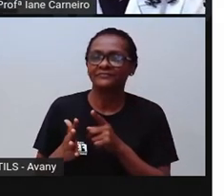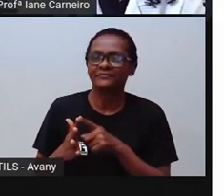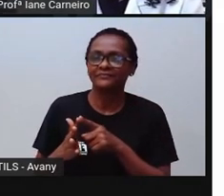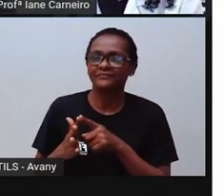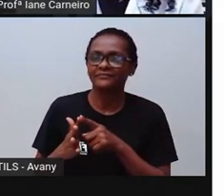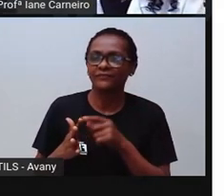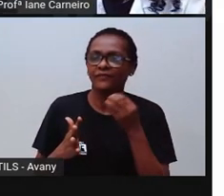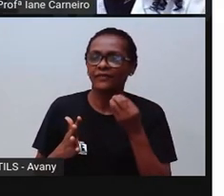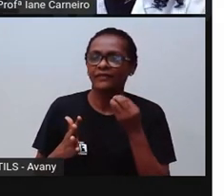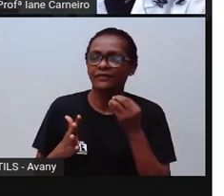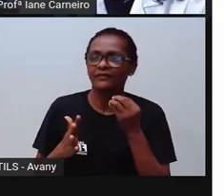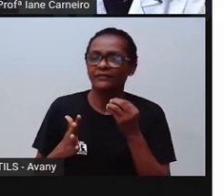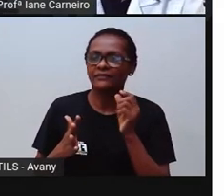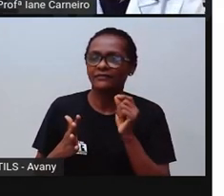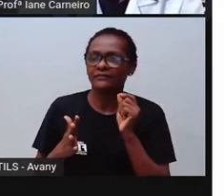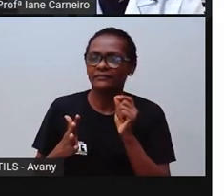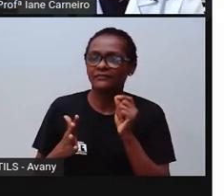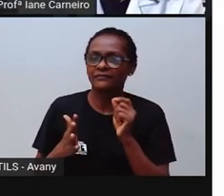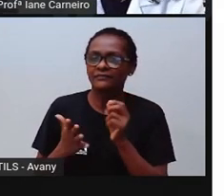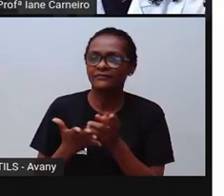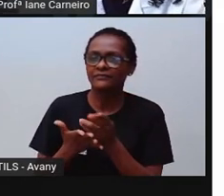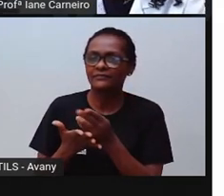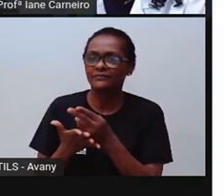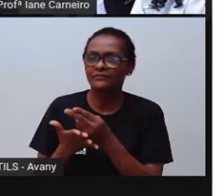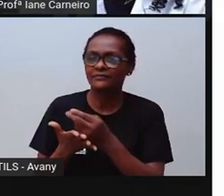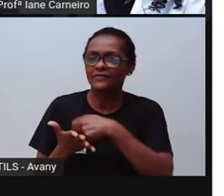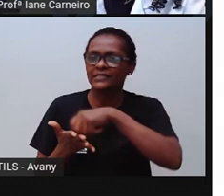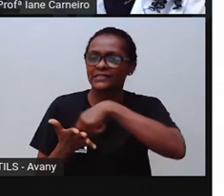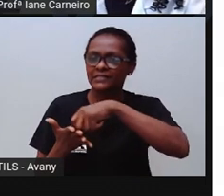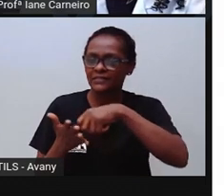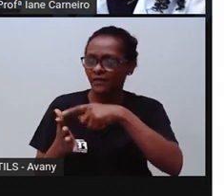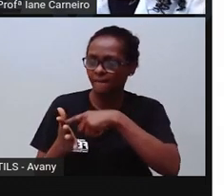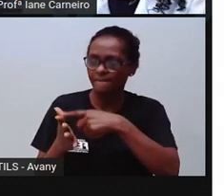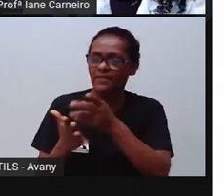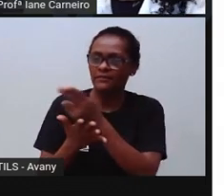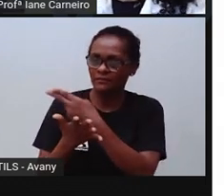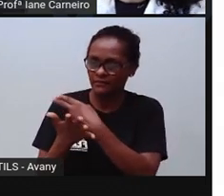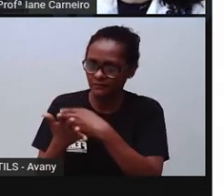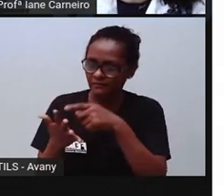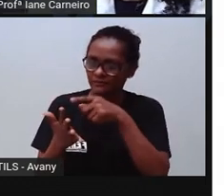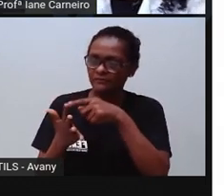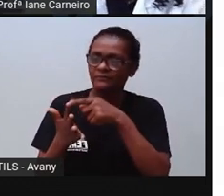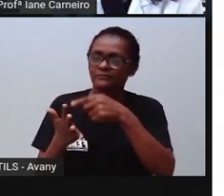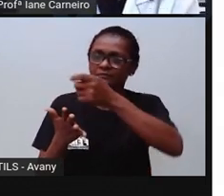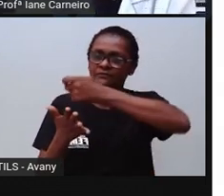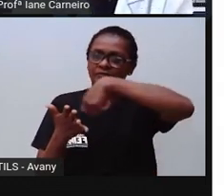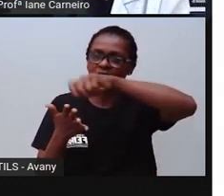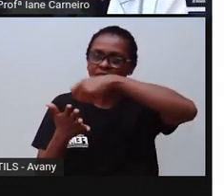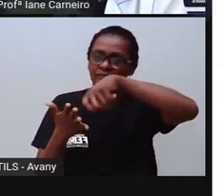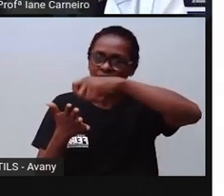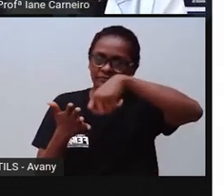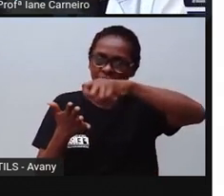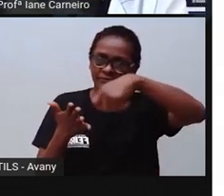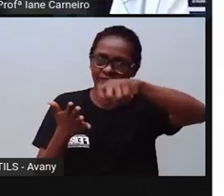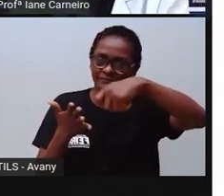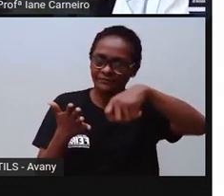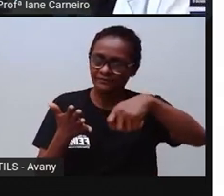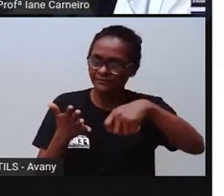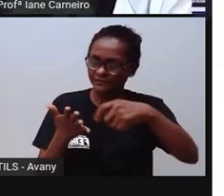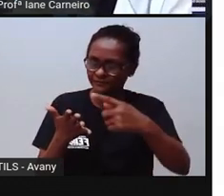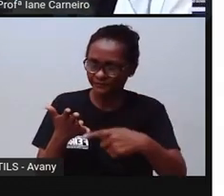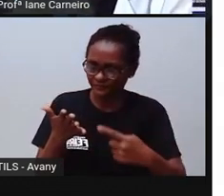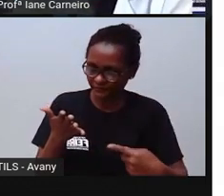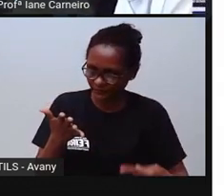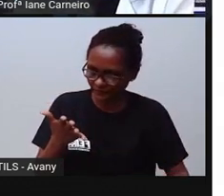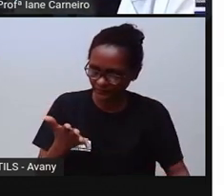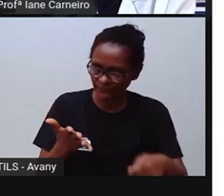coisa que você pode fazer. Escrever sobre como está se sentindo, né? Então pega o seu diário. Lembra que a Pró